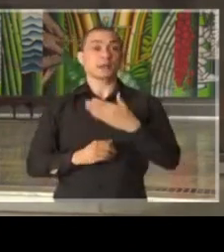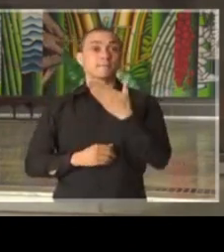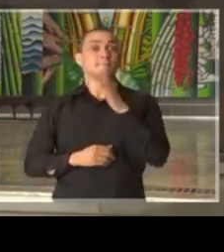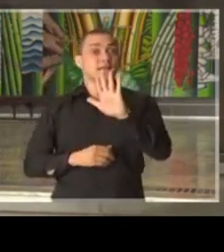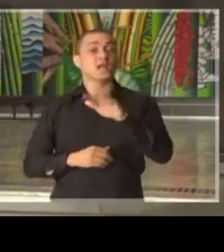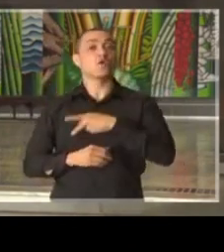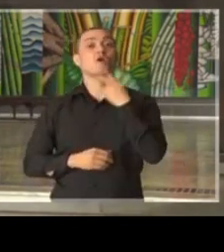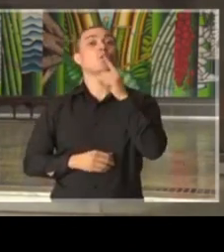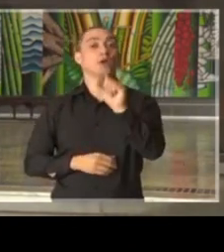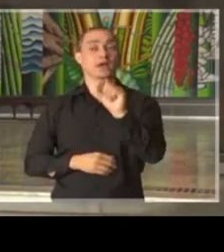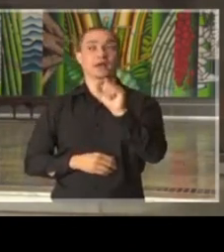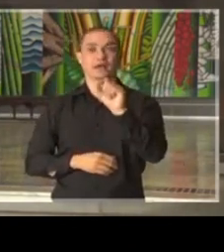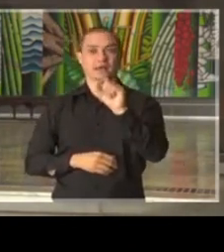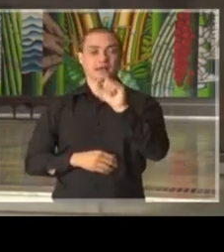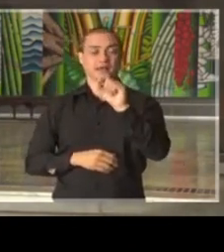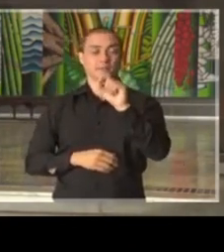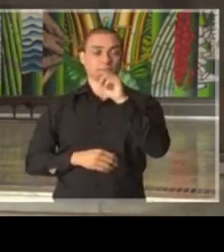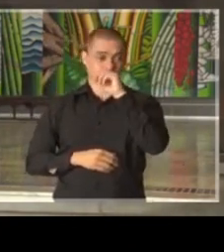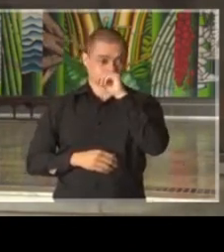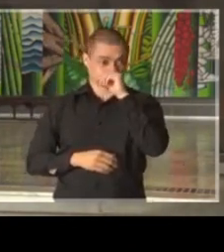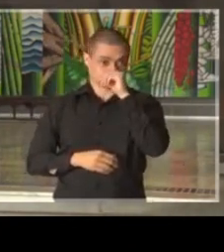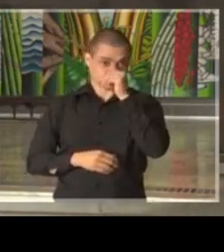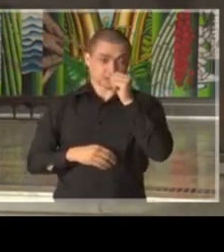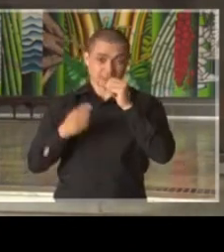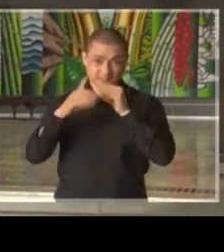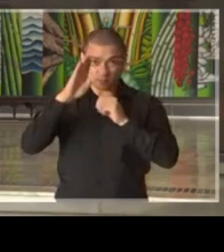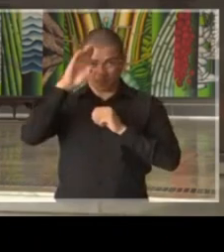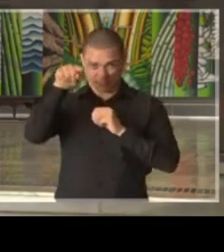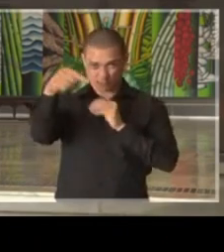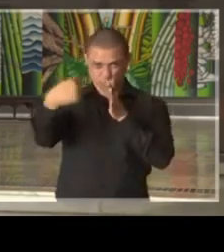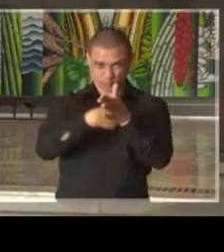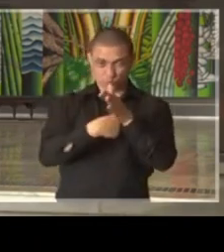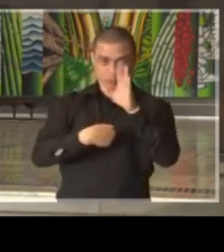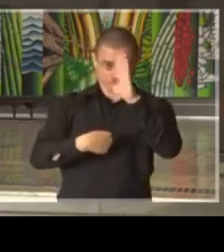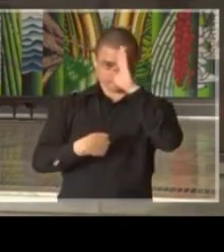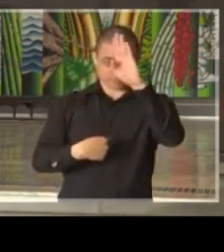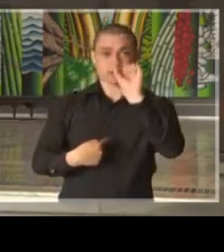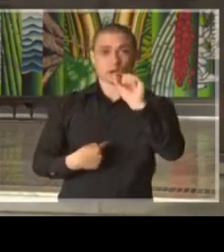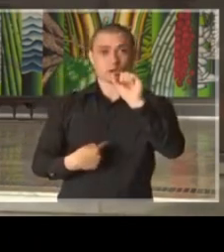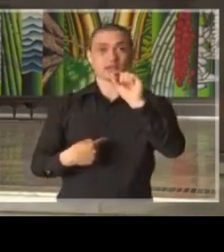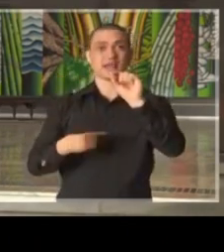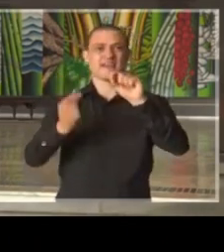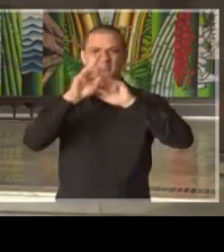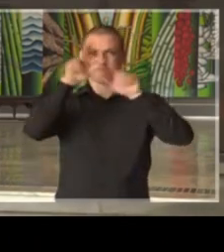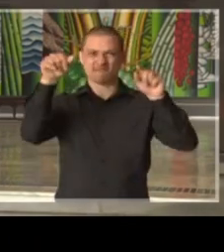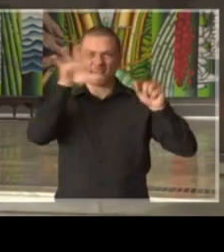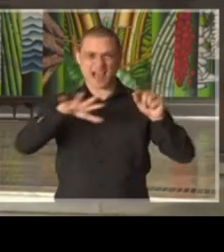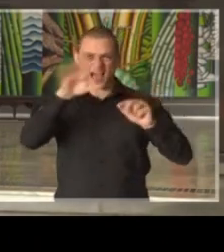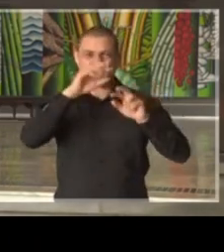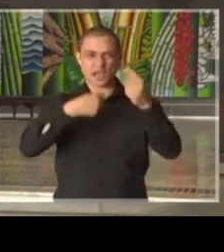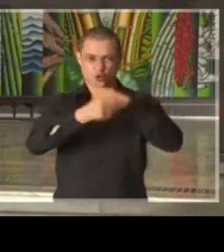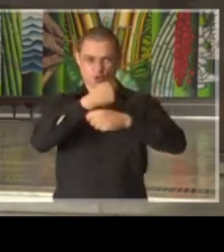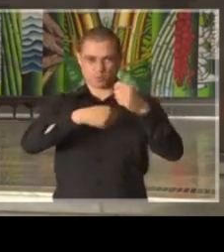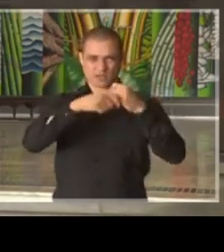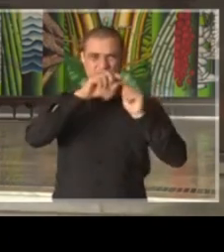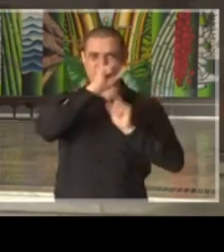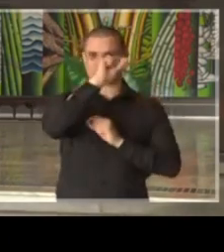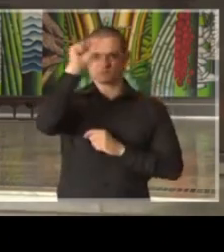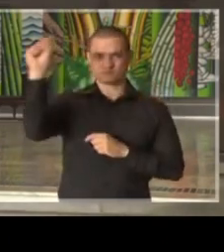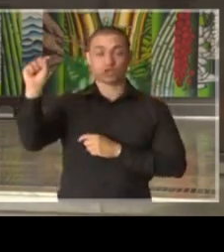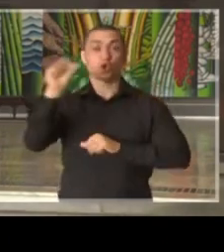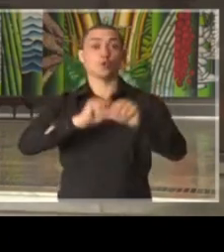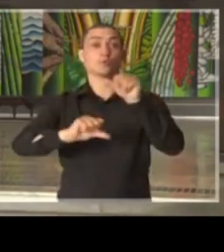que, Arthur, no cerne da sua questão, está, sobre vários setores da economia, da